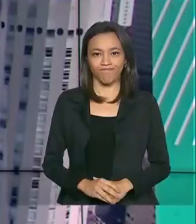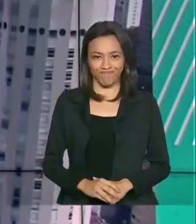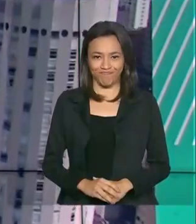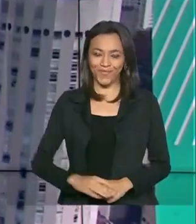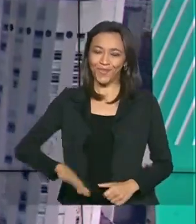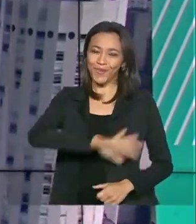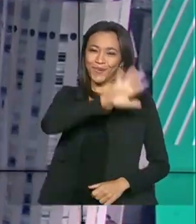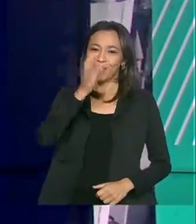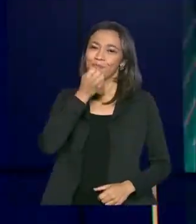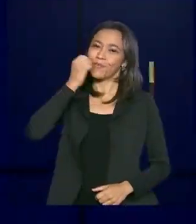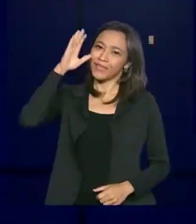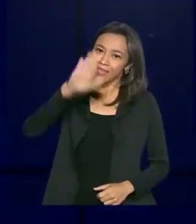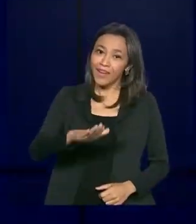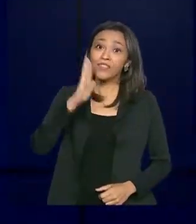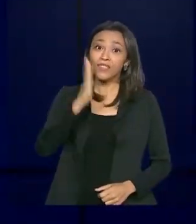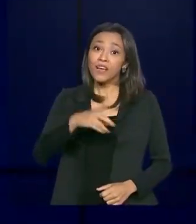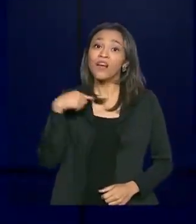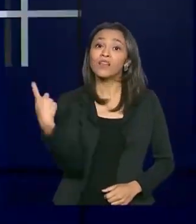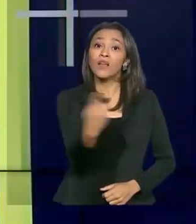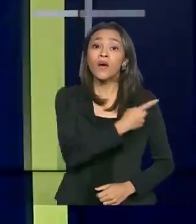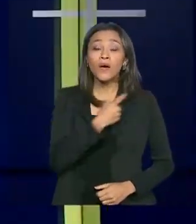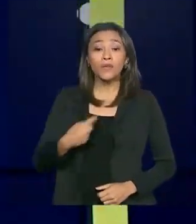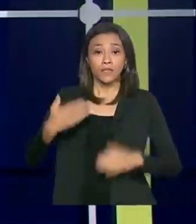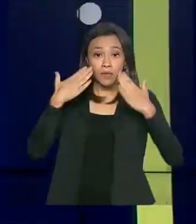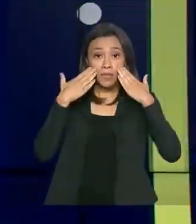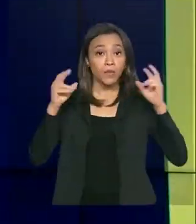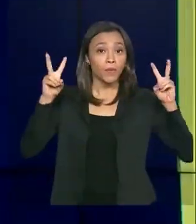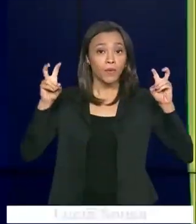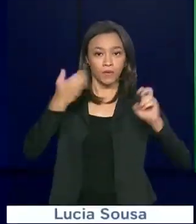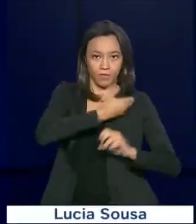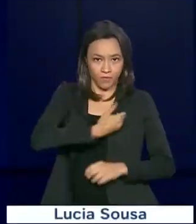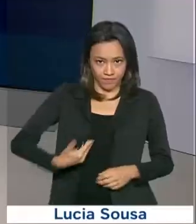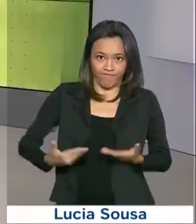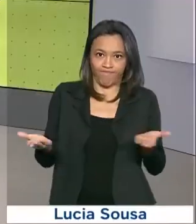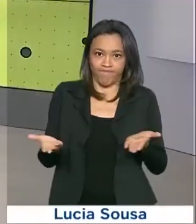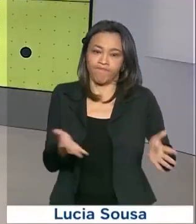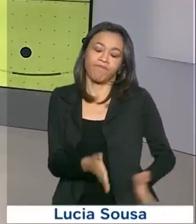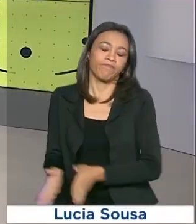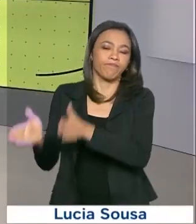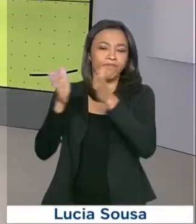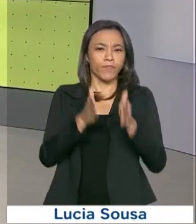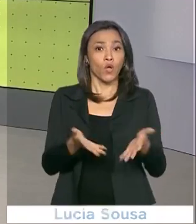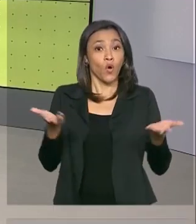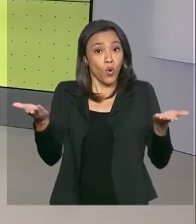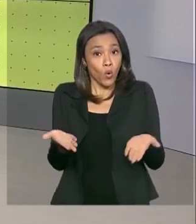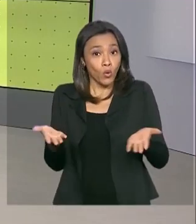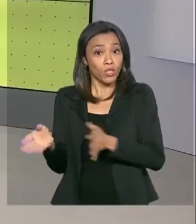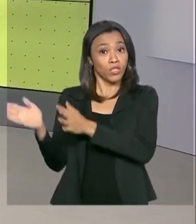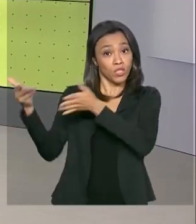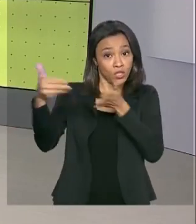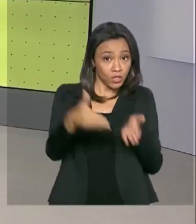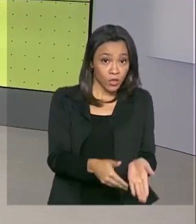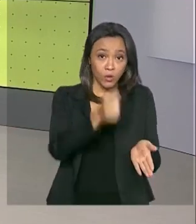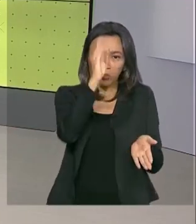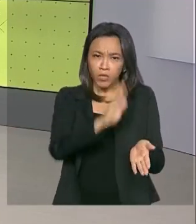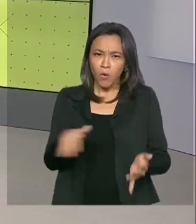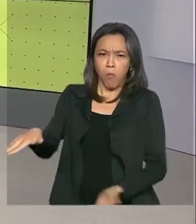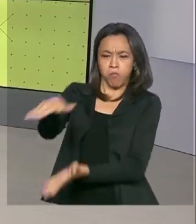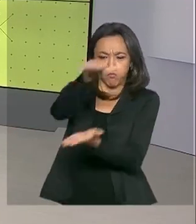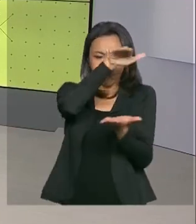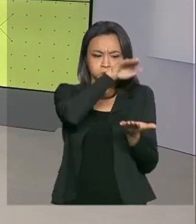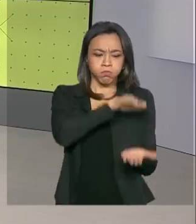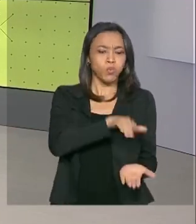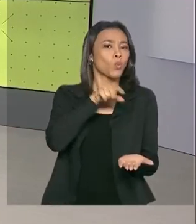Olá, boa tarde. Já estamos de volta com mais uma edição do Governo Agora. Chegou hoje ao Brasil mais um lote de máscaras